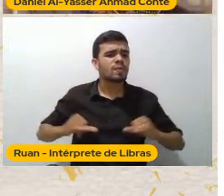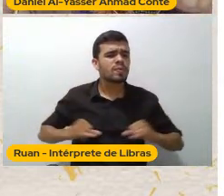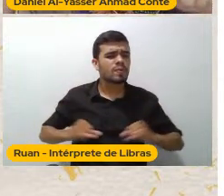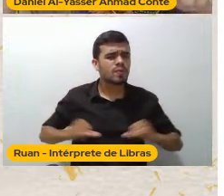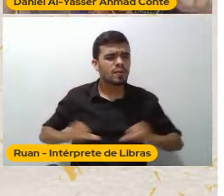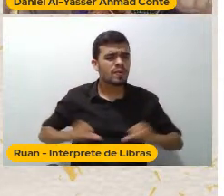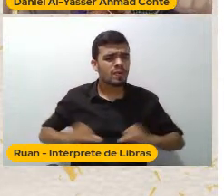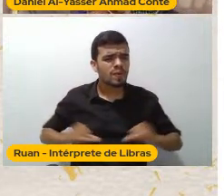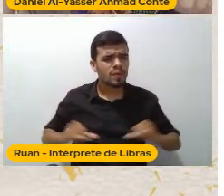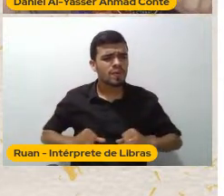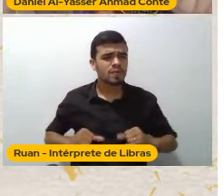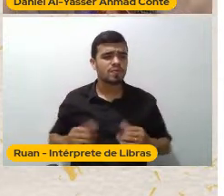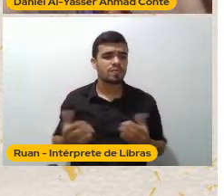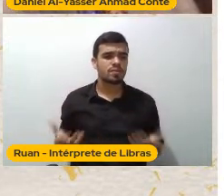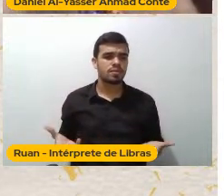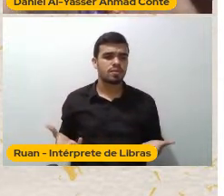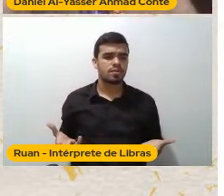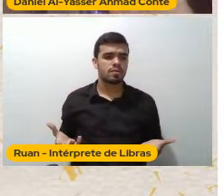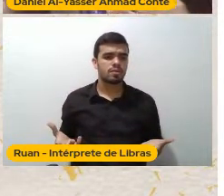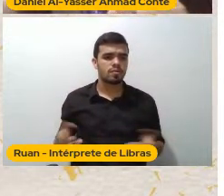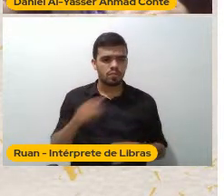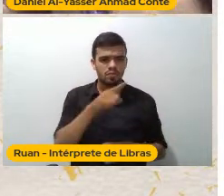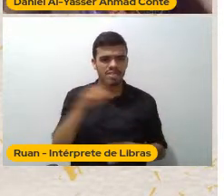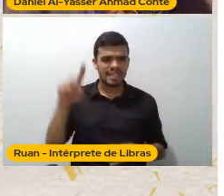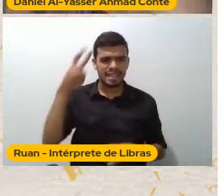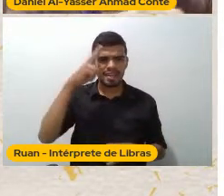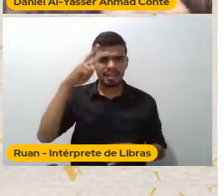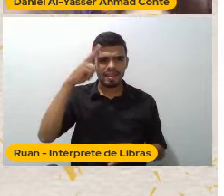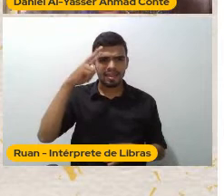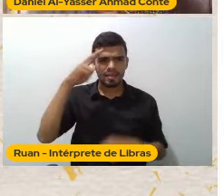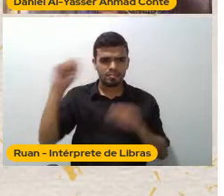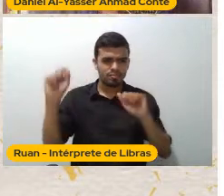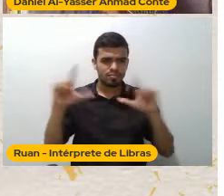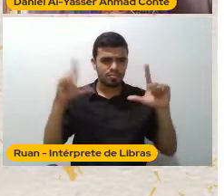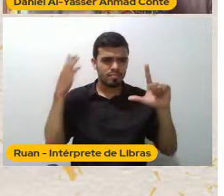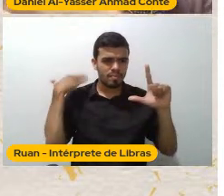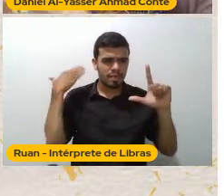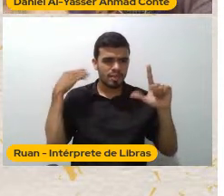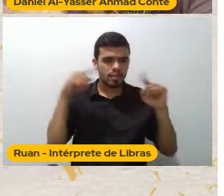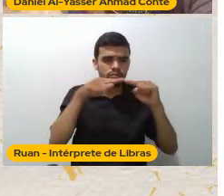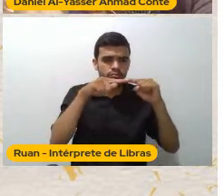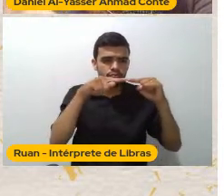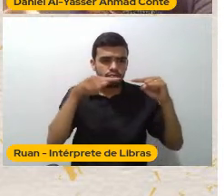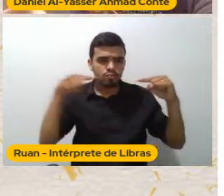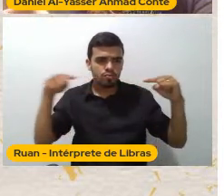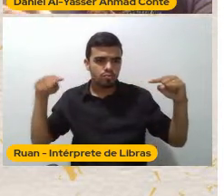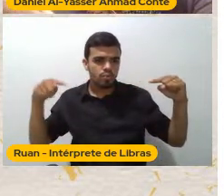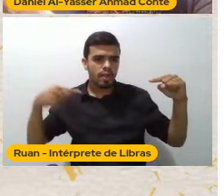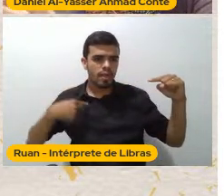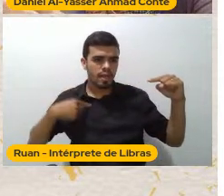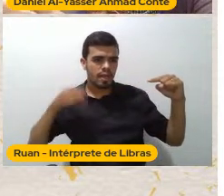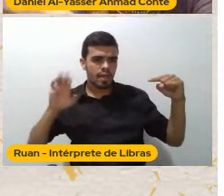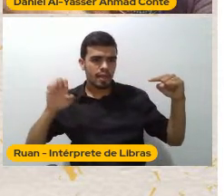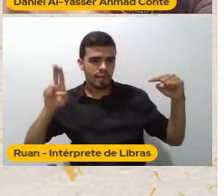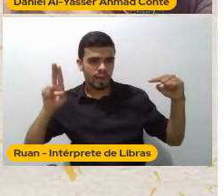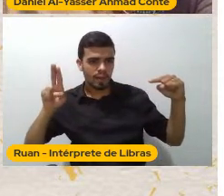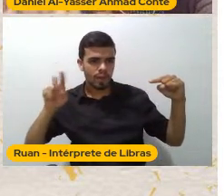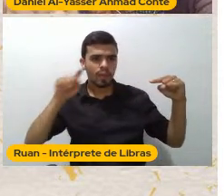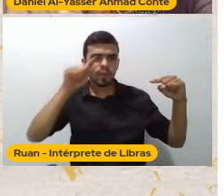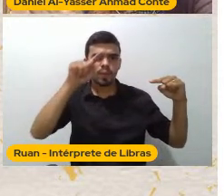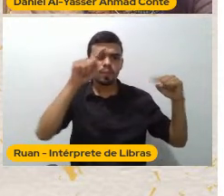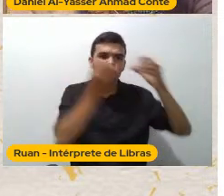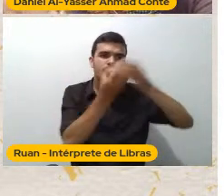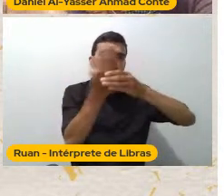lâmina assim Tinha o eu E era o desempenho E a frustração Quem tem acesso a isso Quem é